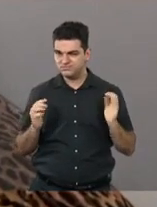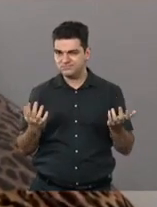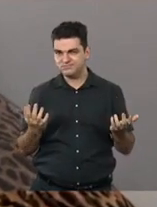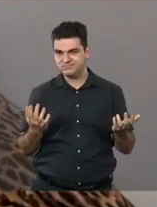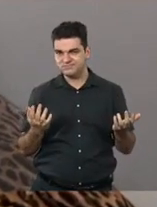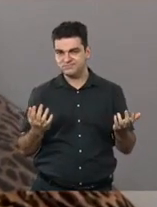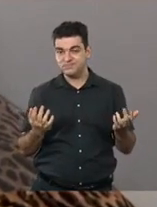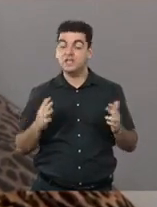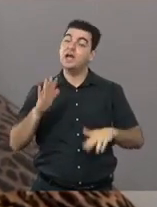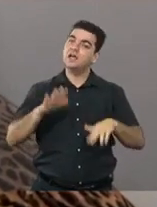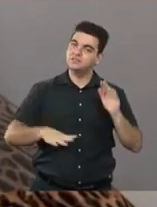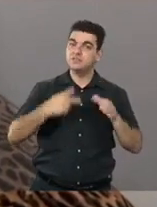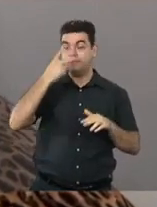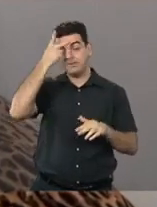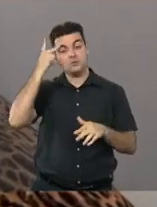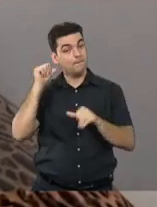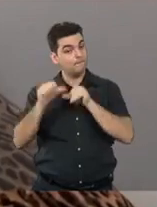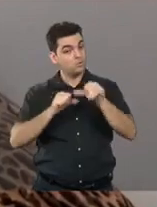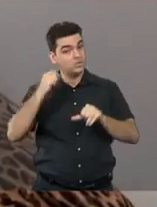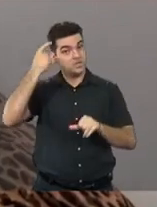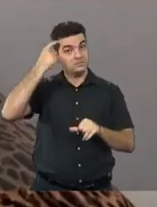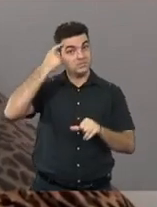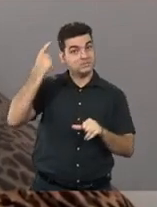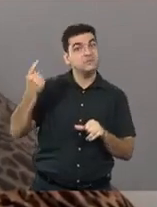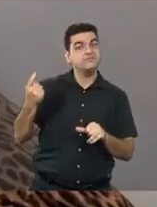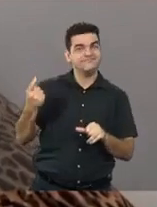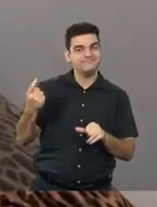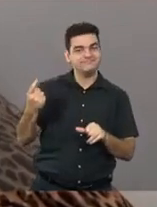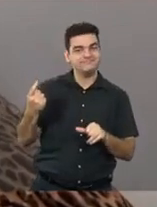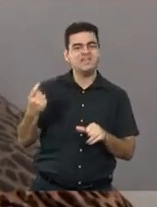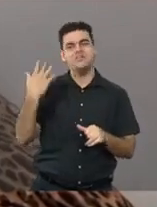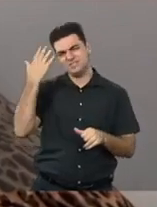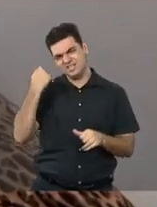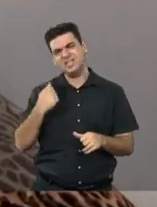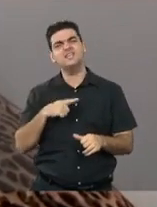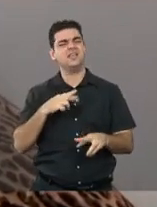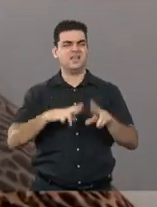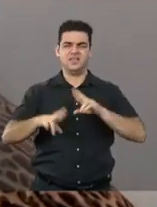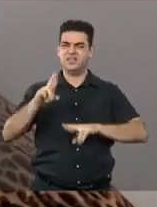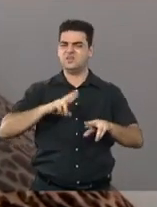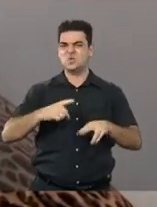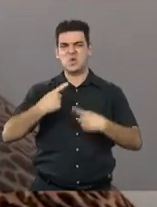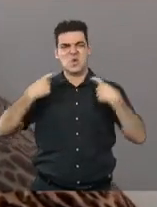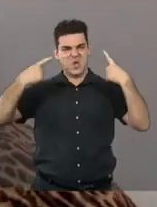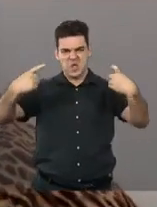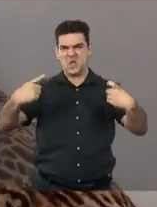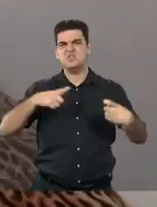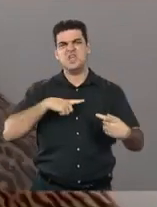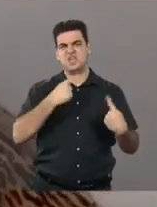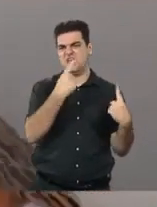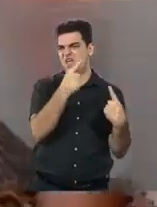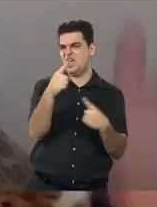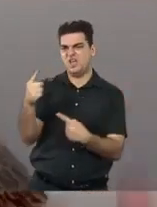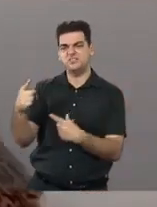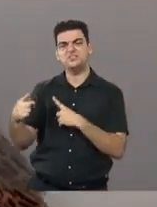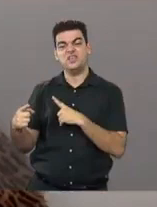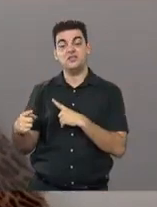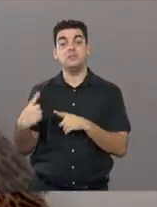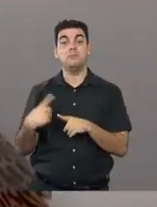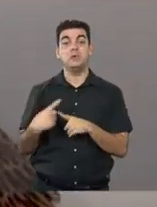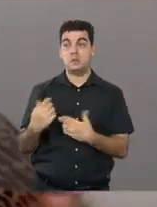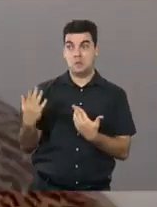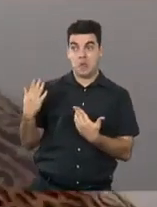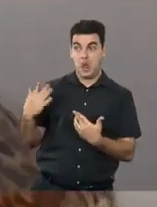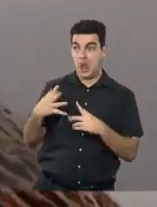tem muita gente evoluindo também. Essa rede do ódio existe em tudo quanto é lugar, né? Você não pode fazer bem. Ah, ela vai ser